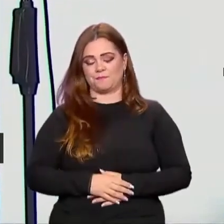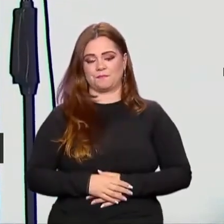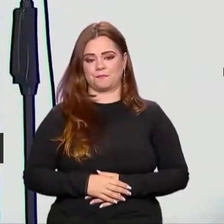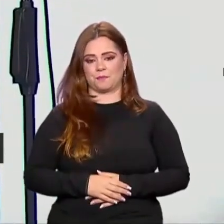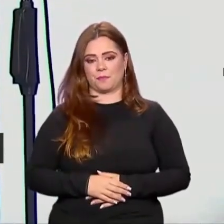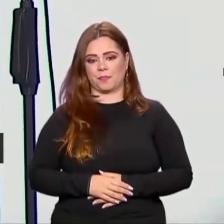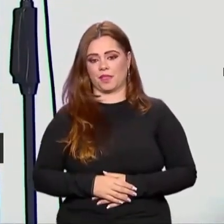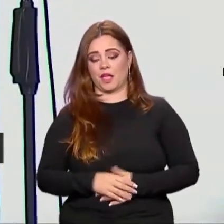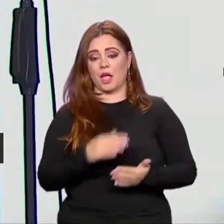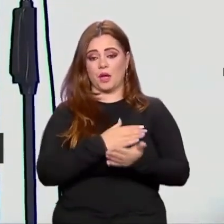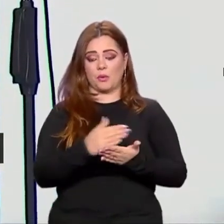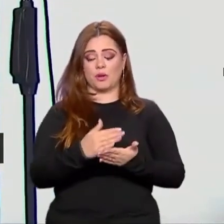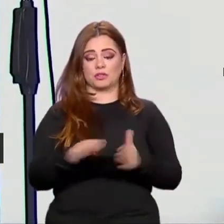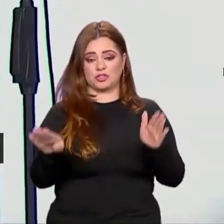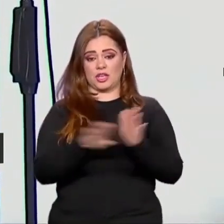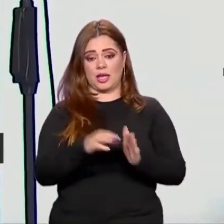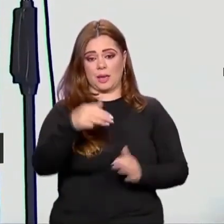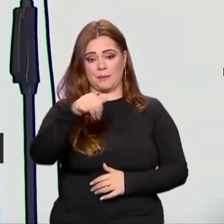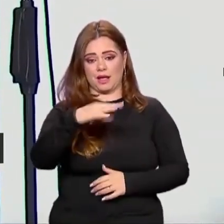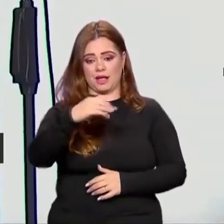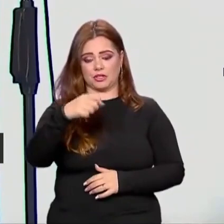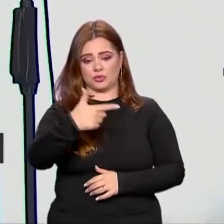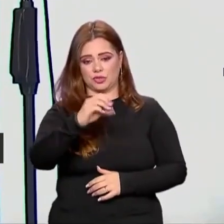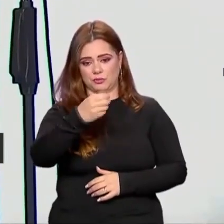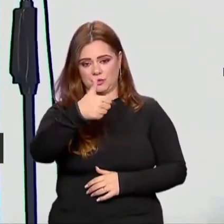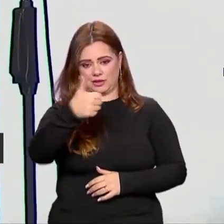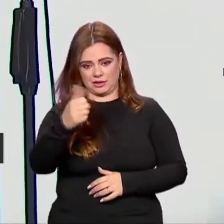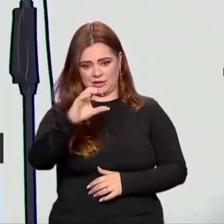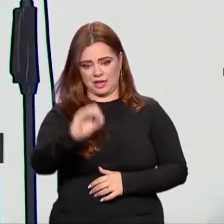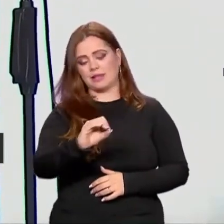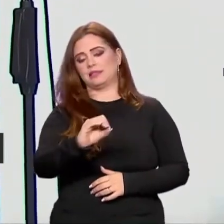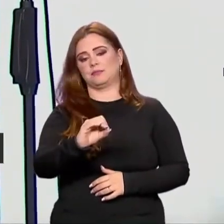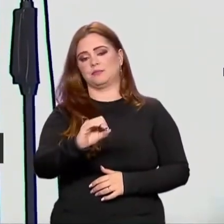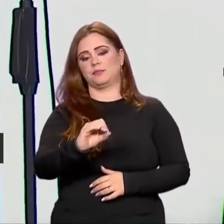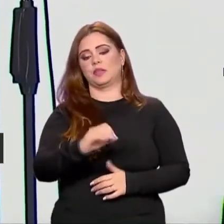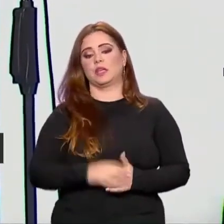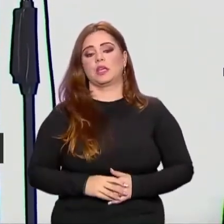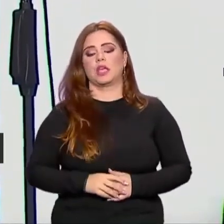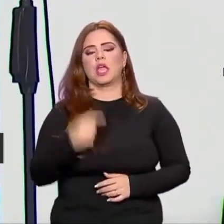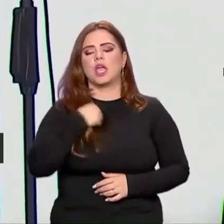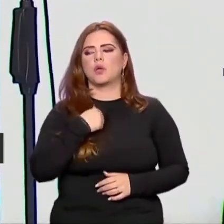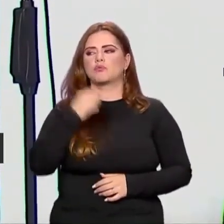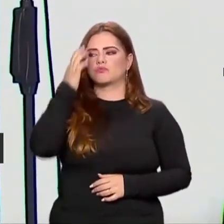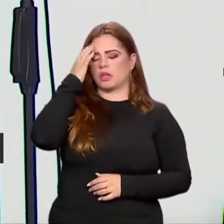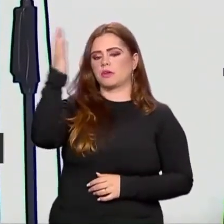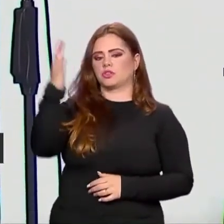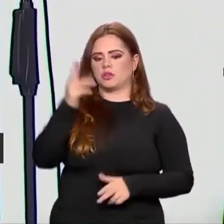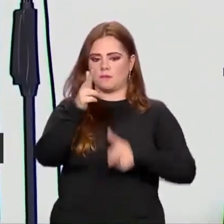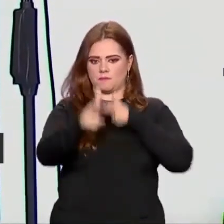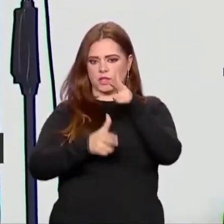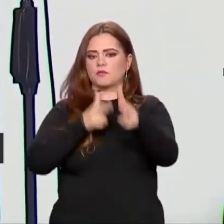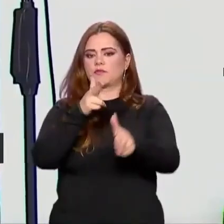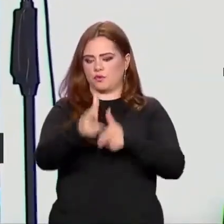Eu quando estive aqui em março de 2010 com o companheiro Fagner, que era governador, eu imaginei que essa ferrovia